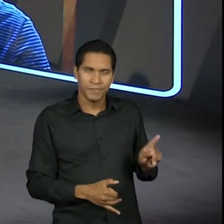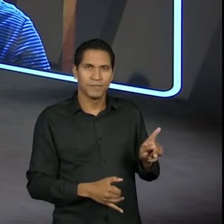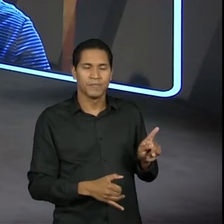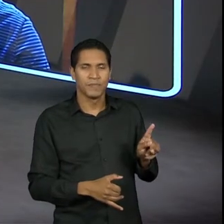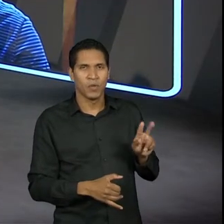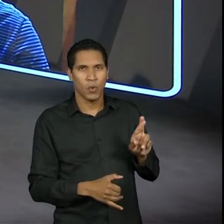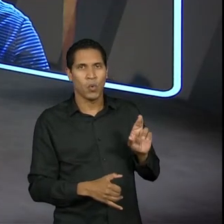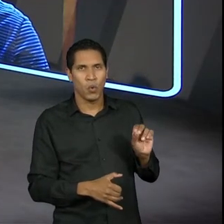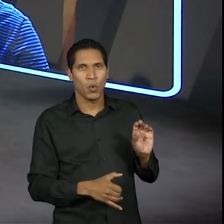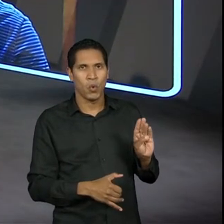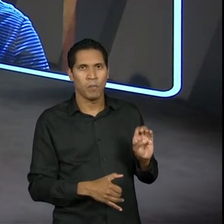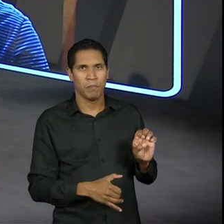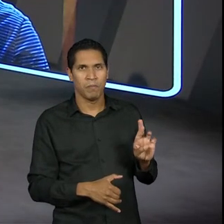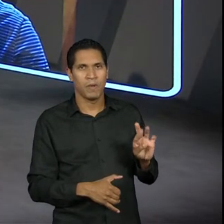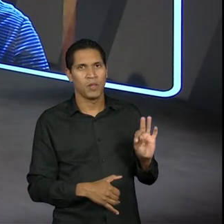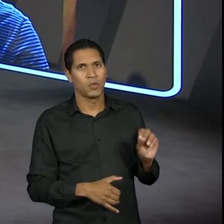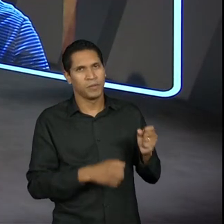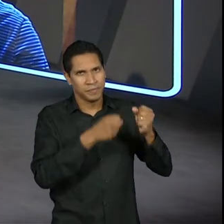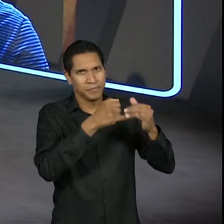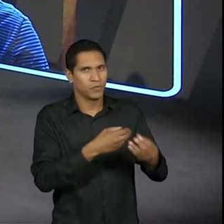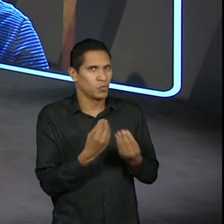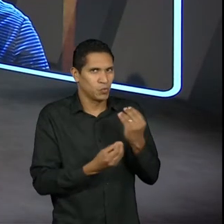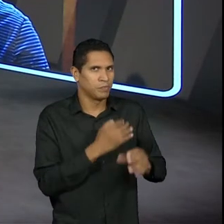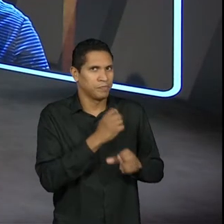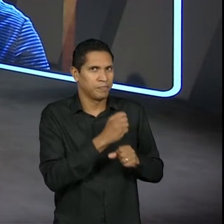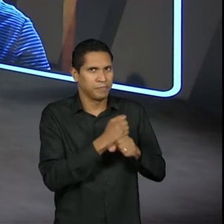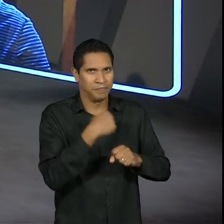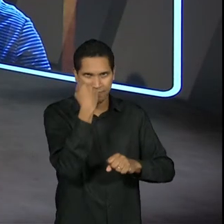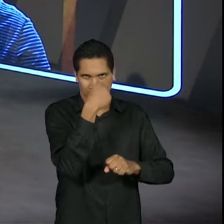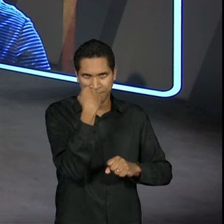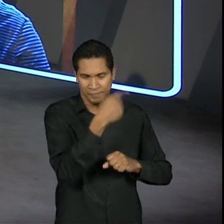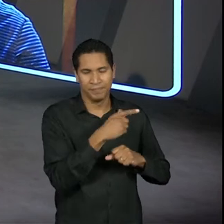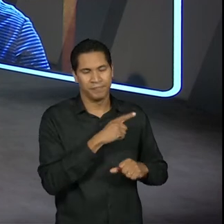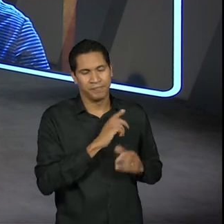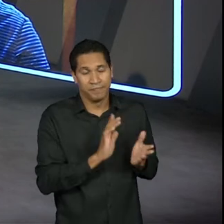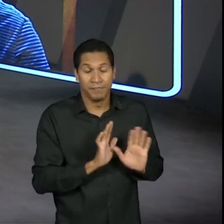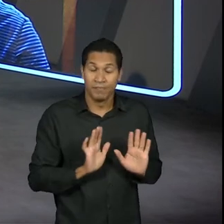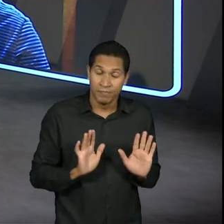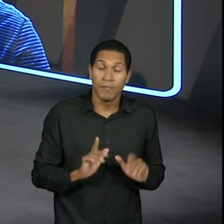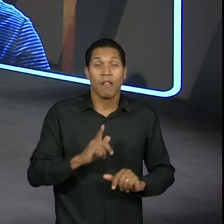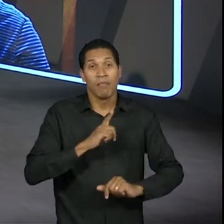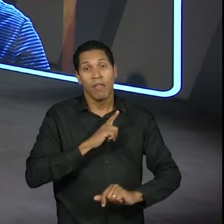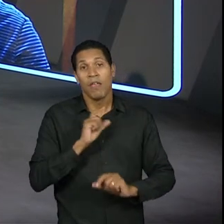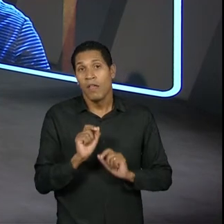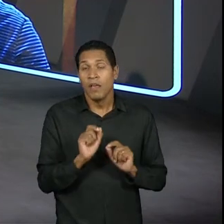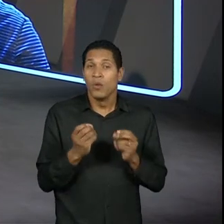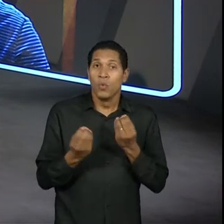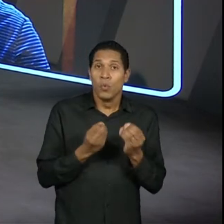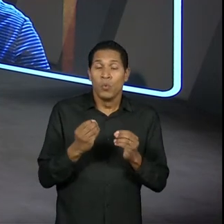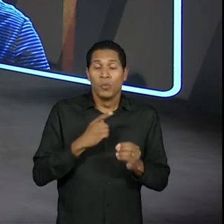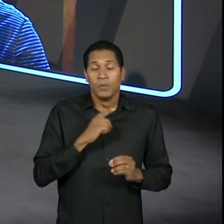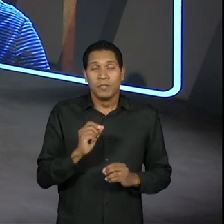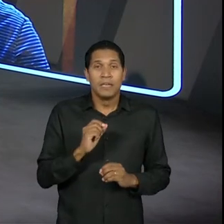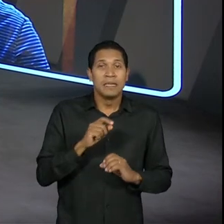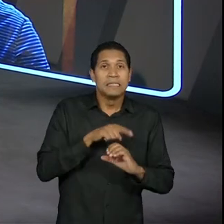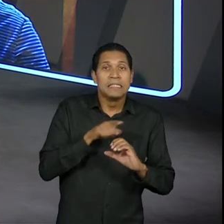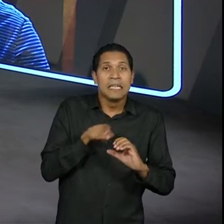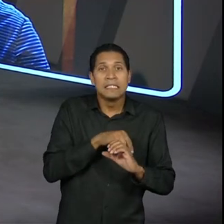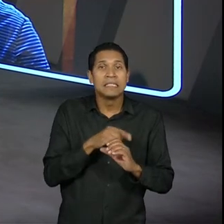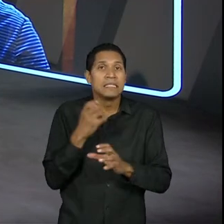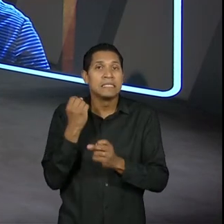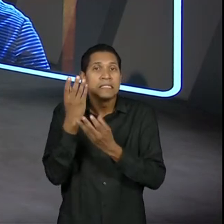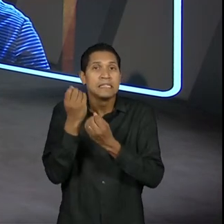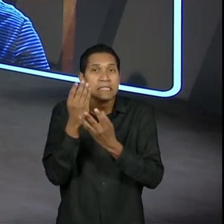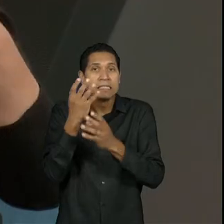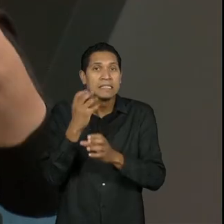conta, vamos dizer assim, dessas horas. A gente tem ciência de dados que tem 300 horas,